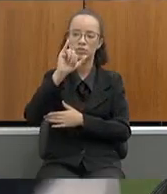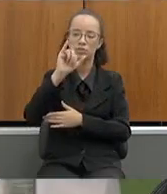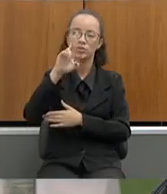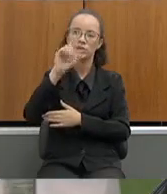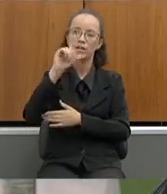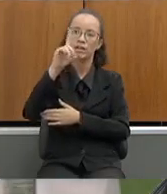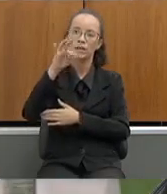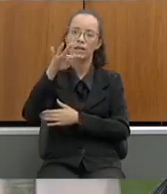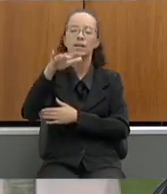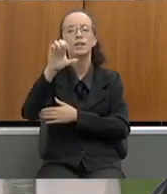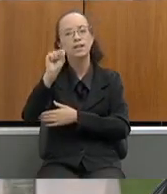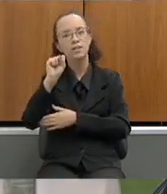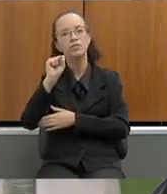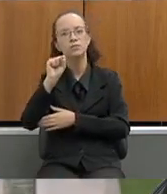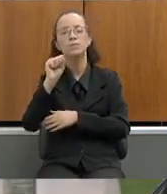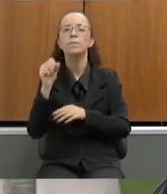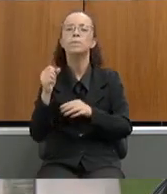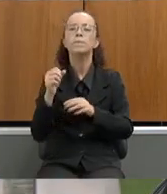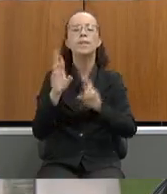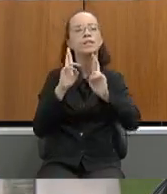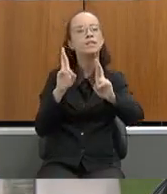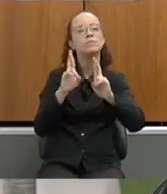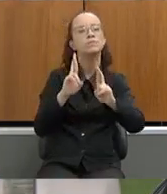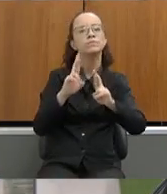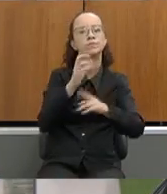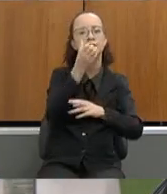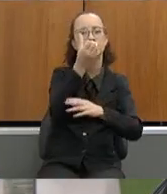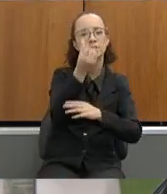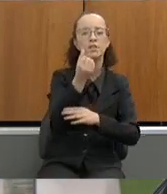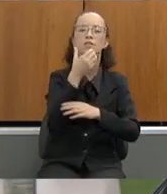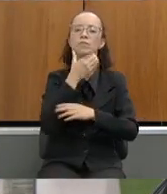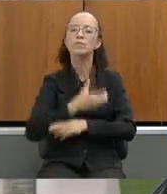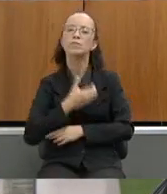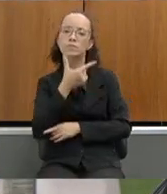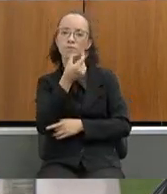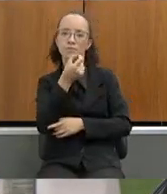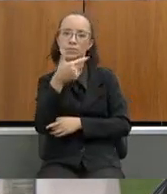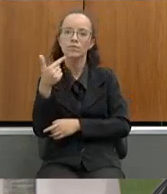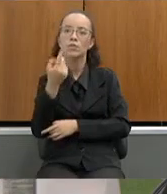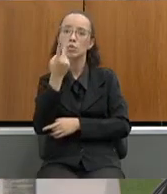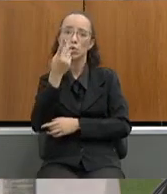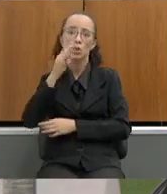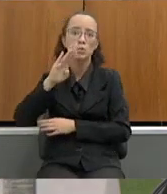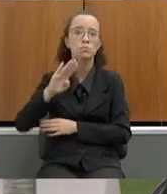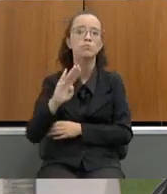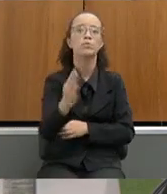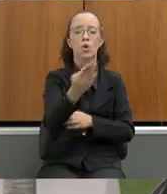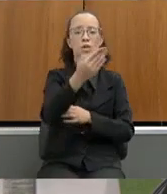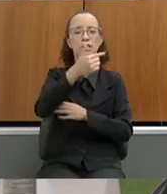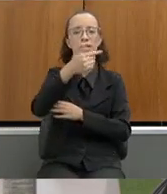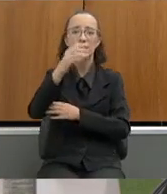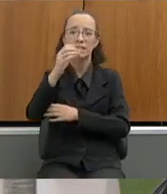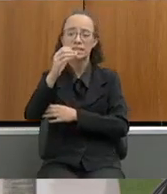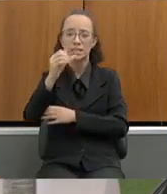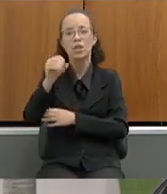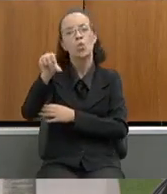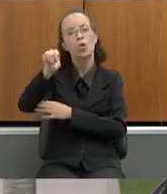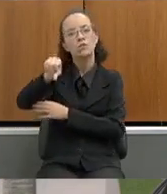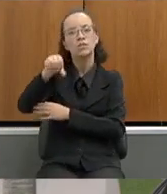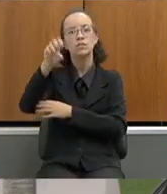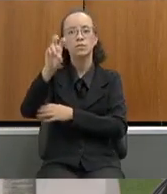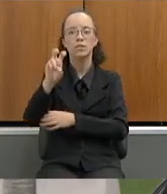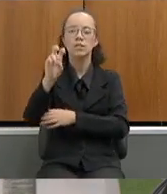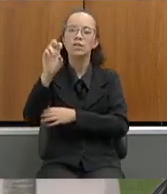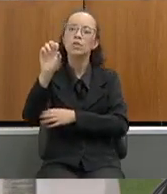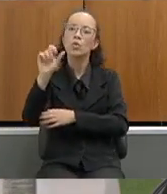conciliado estimado em 6 de 12 de 2022 no valor de 2.097.952